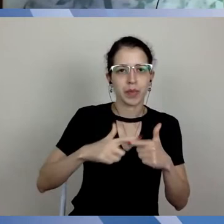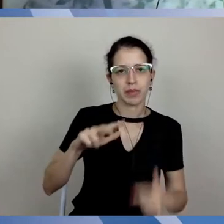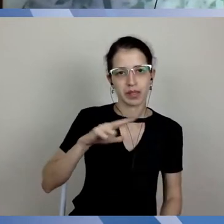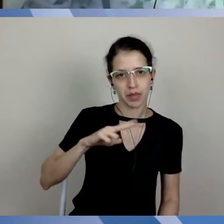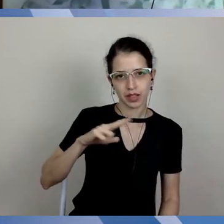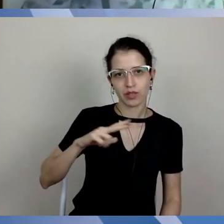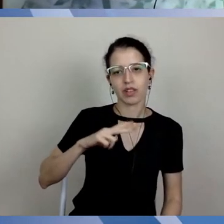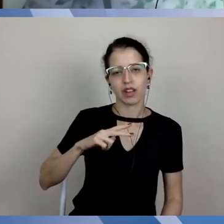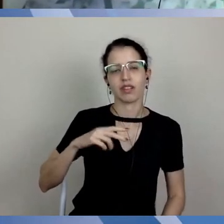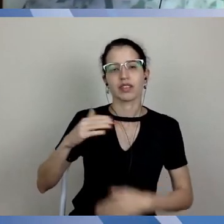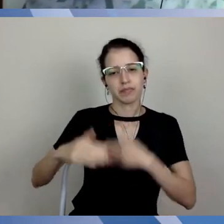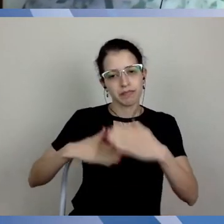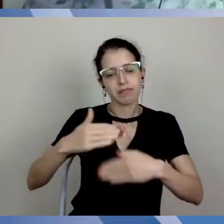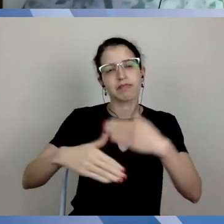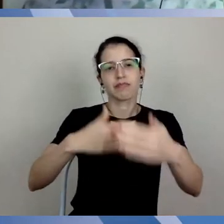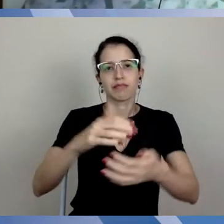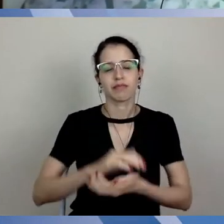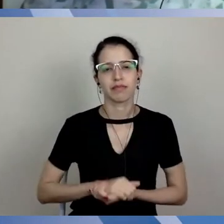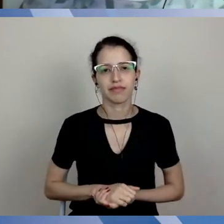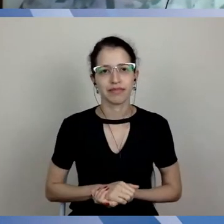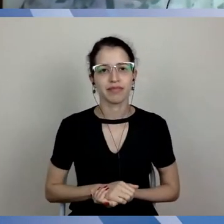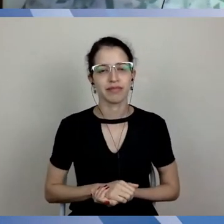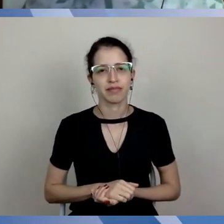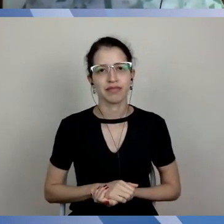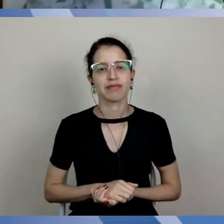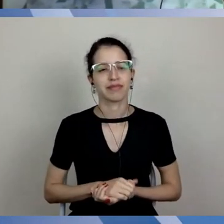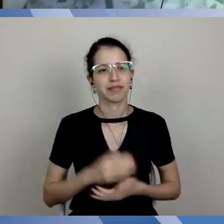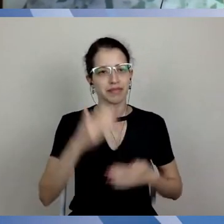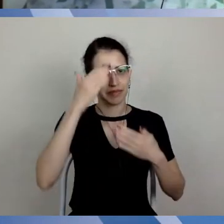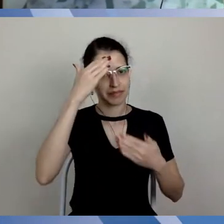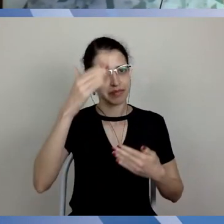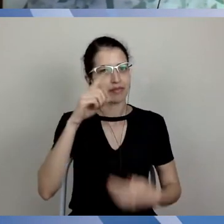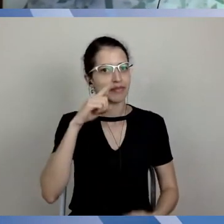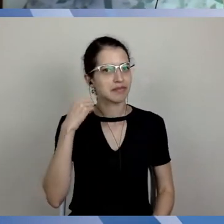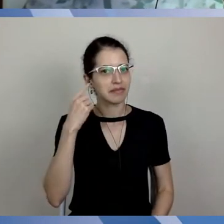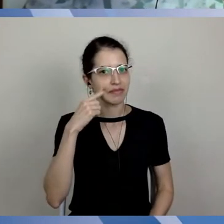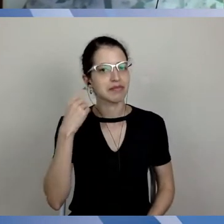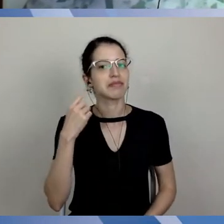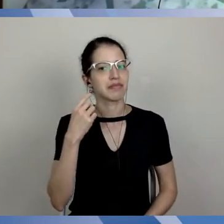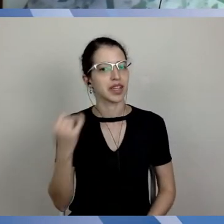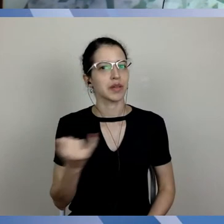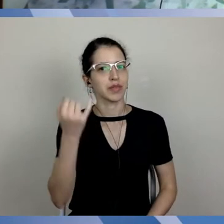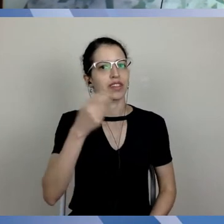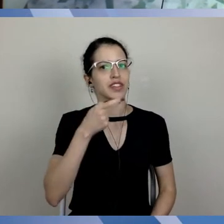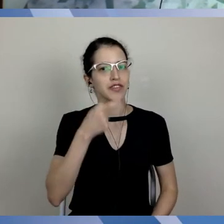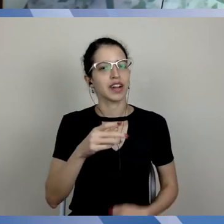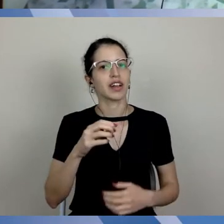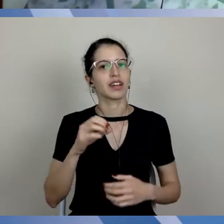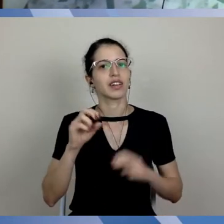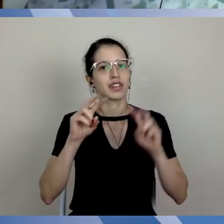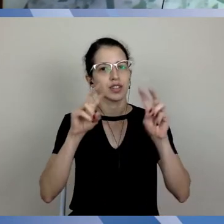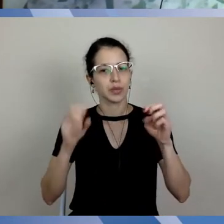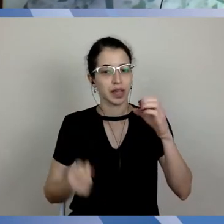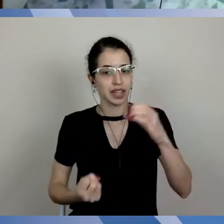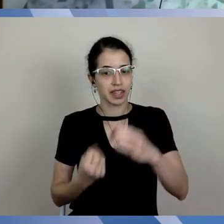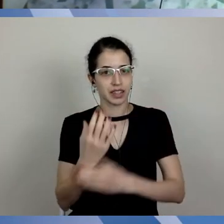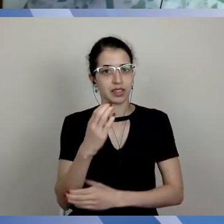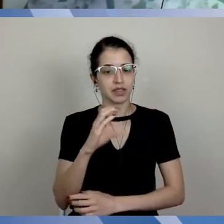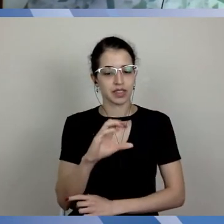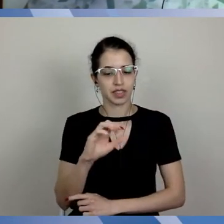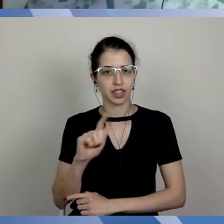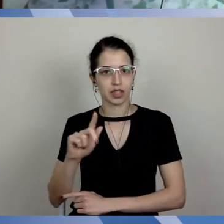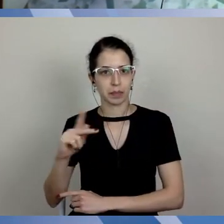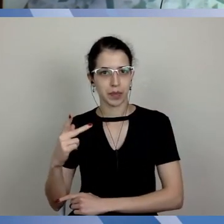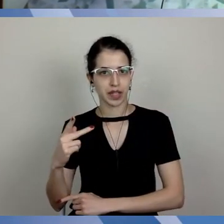Obrigada, Bernardino. Foi importante você mencionar, inclusive, essa questão da criação do CGP porque houve aqui uma confusão de informações